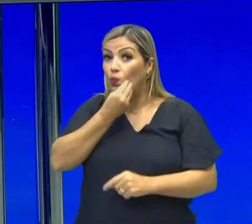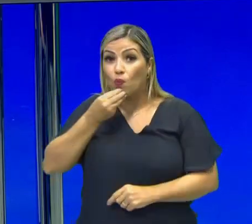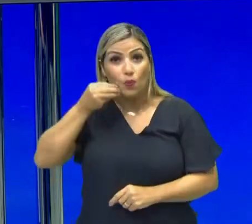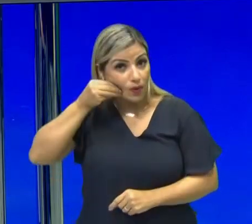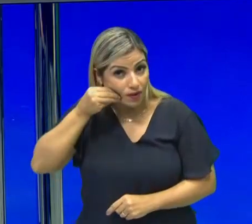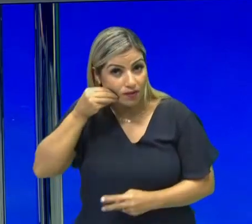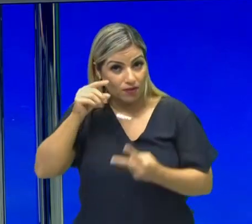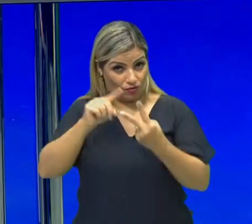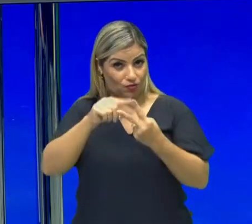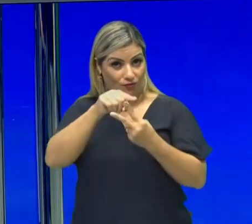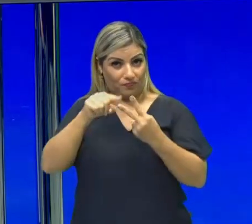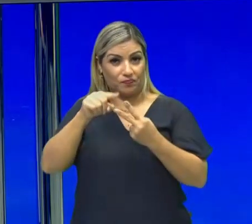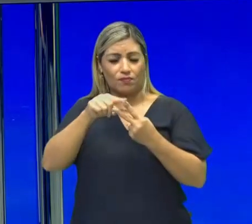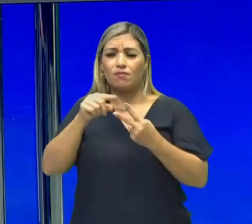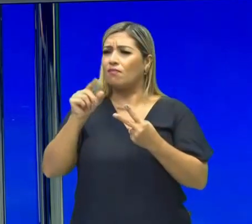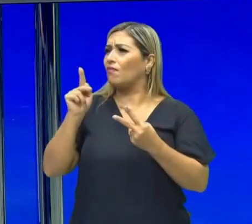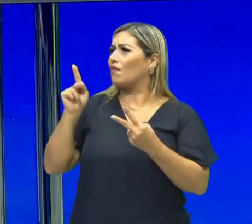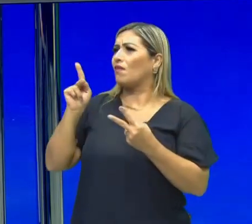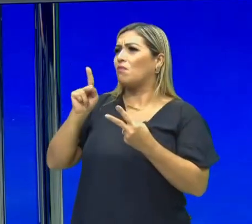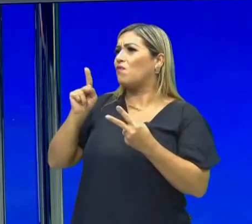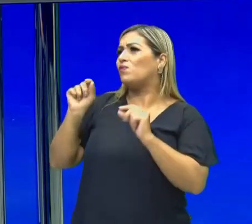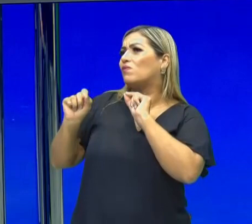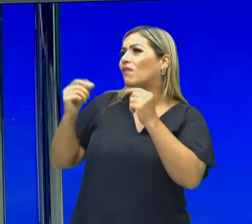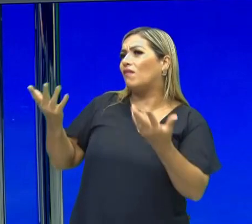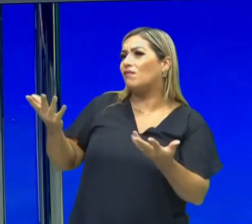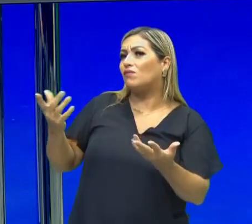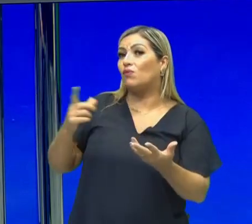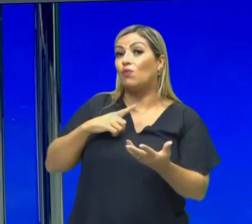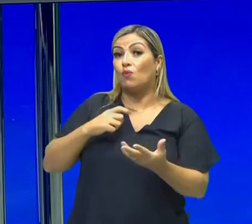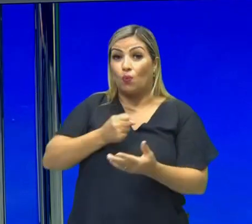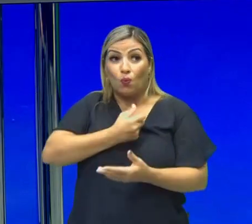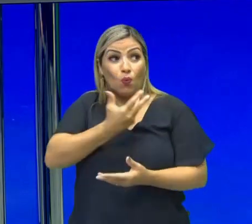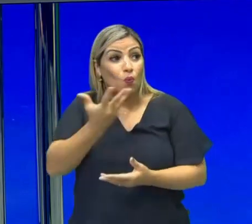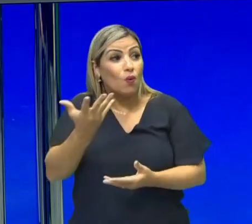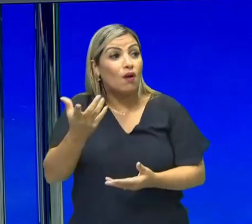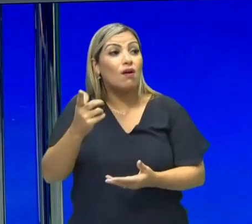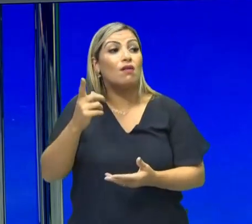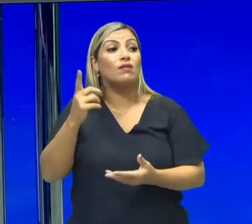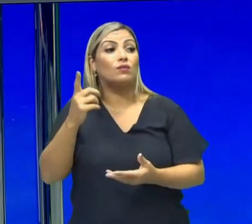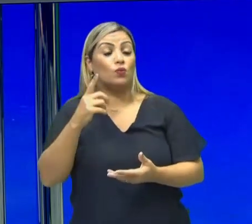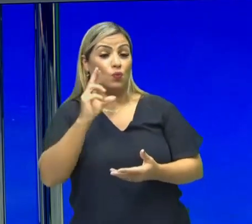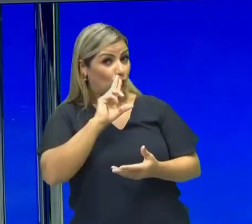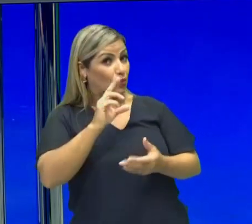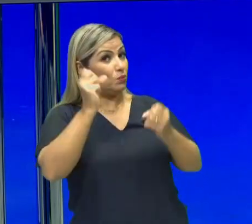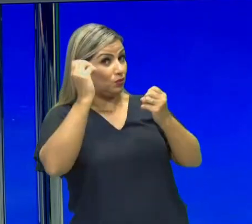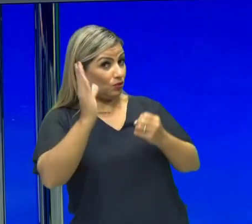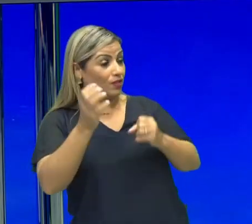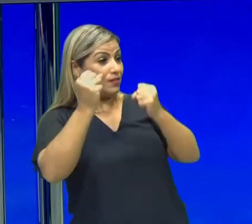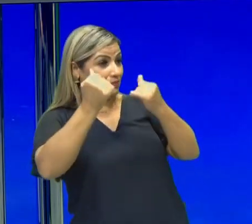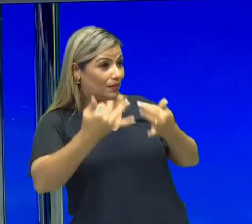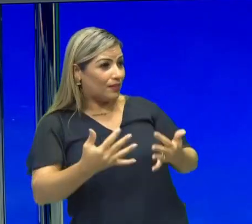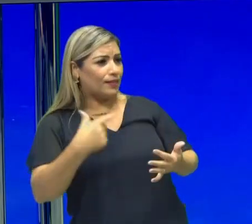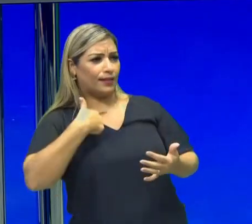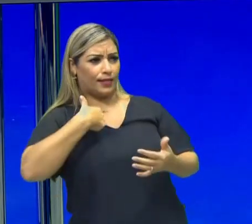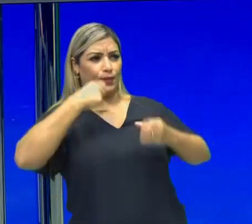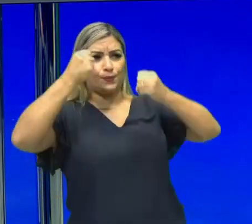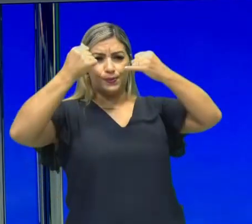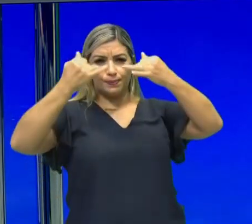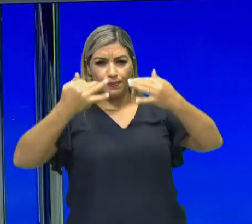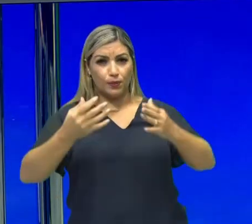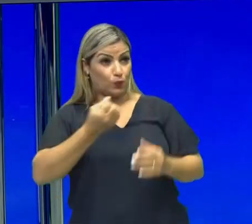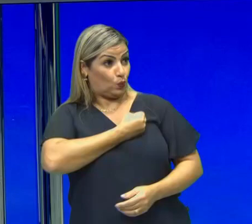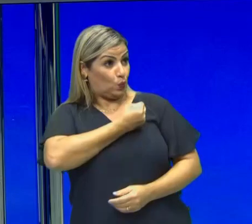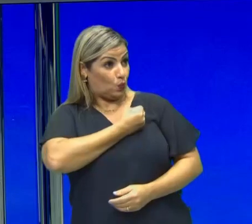qualitativas. Professor, o que é isso? Variáveis quantitativas, o nome já diz, né? São quando eu estou falando de coisas